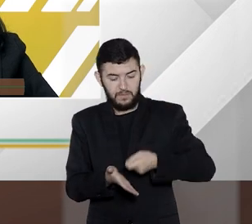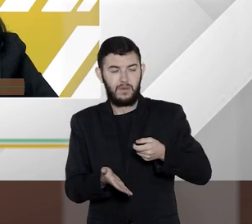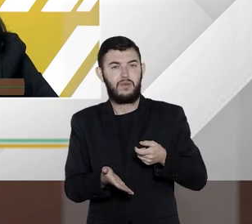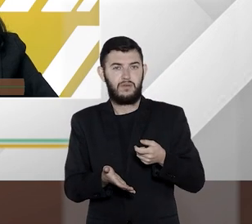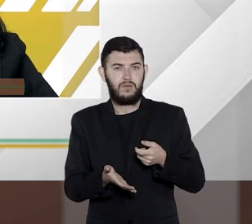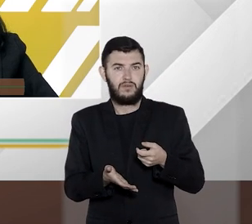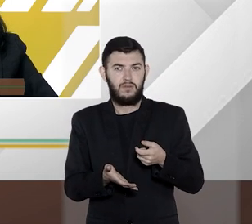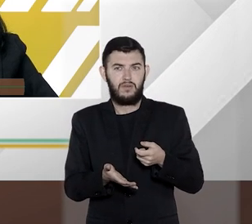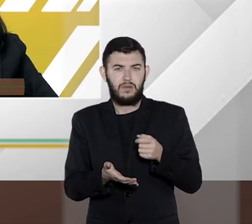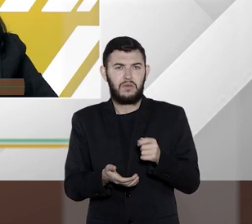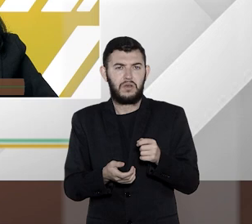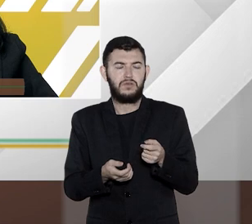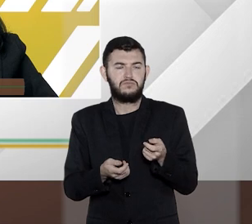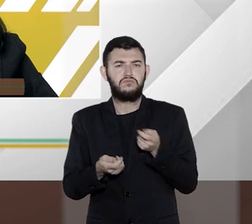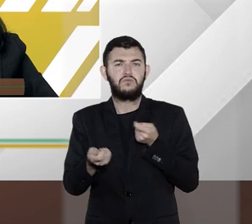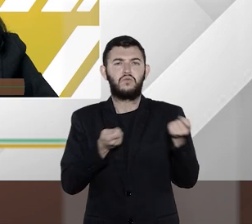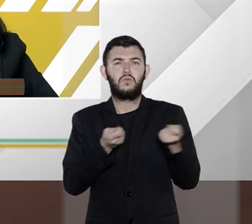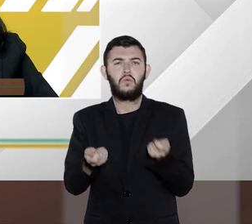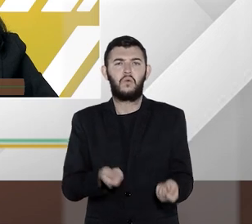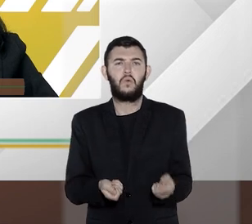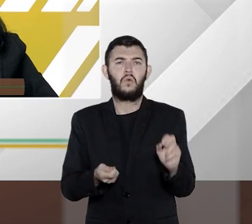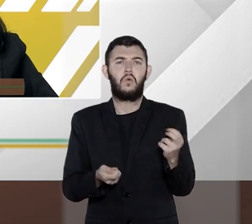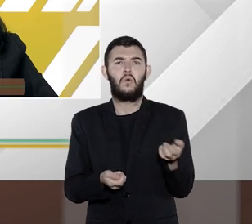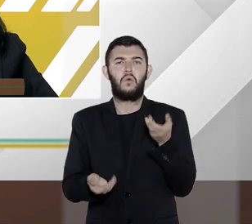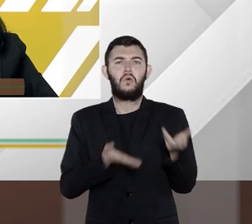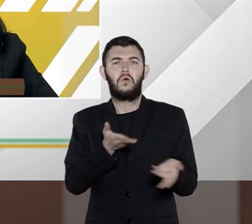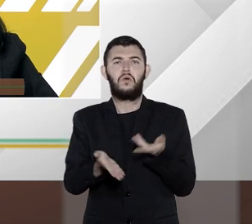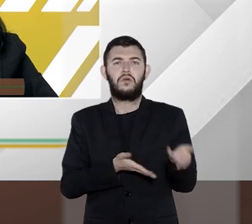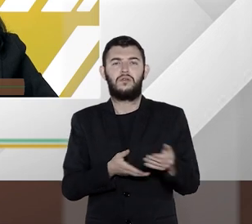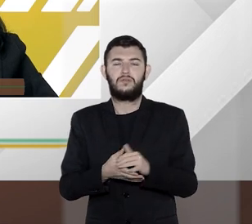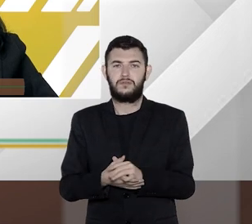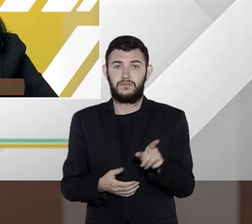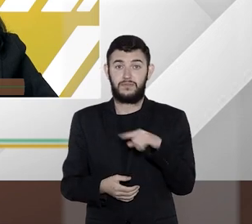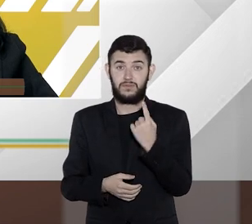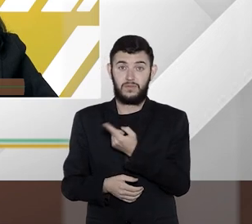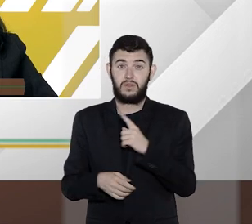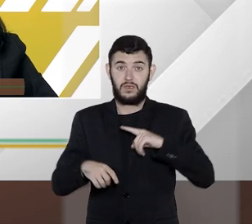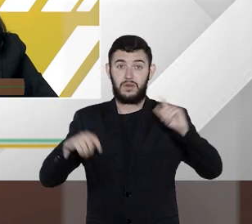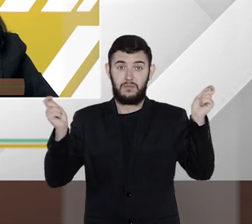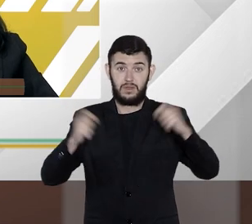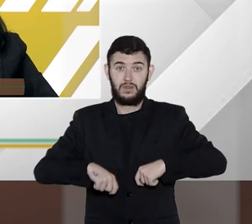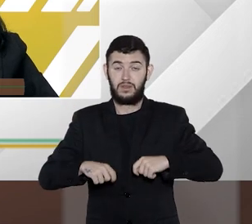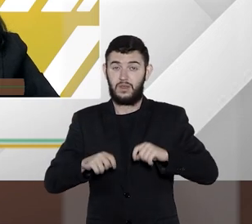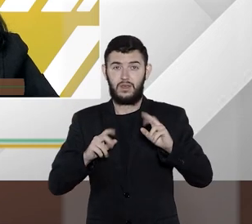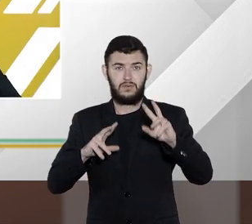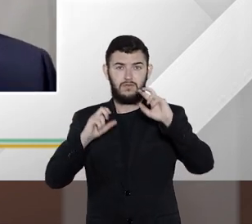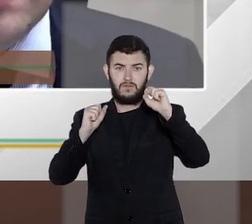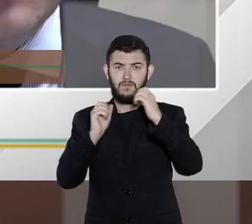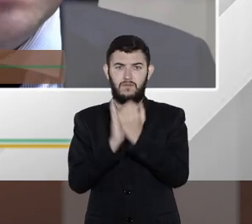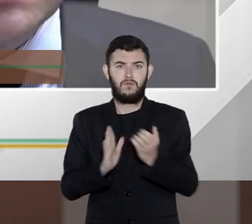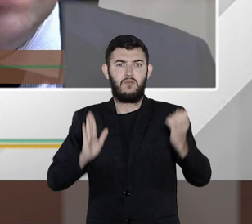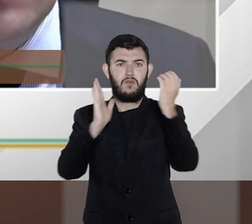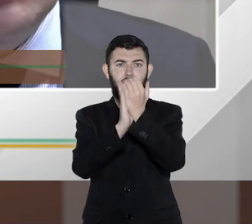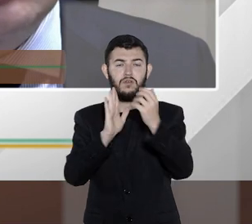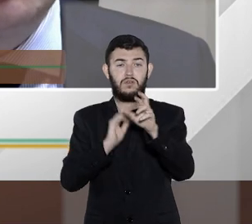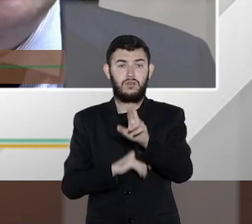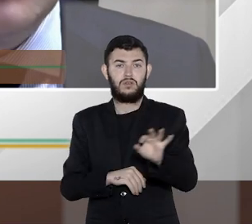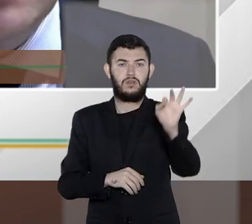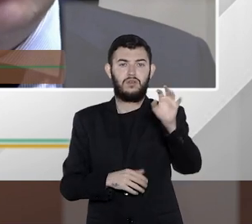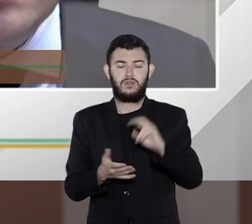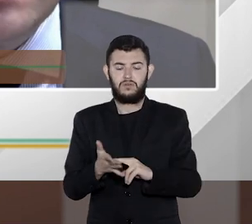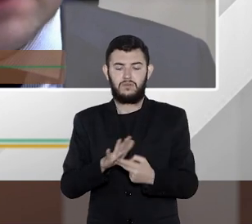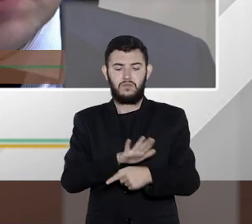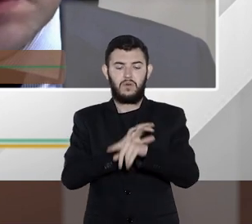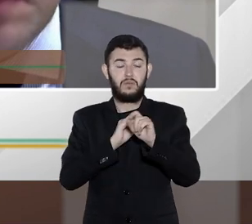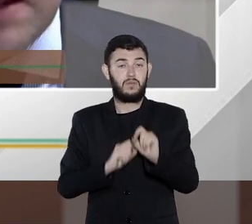Sim, Tiago, nós temos aí uma capacidade muito alta da Receita Federal de captação e